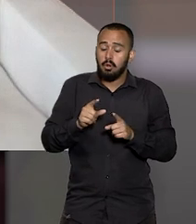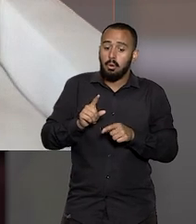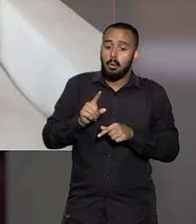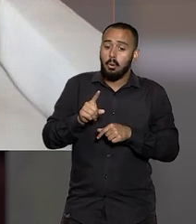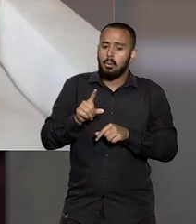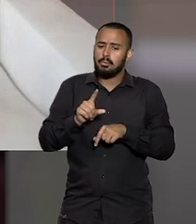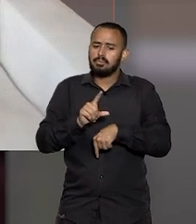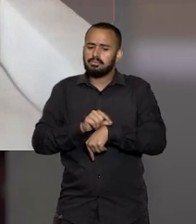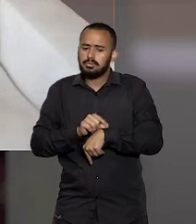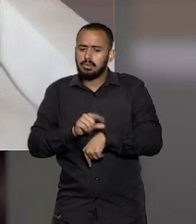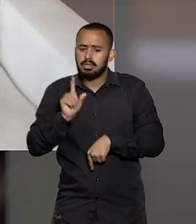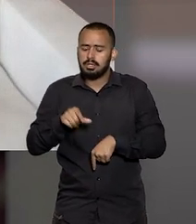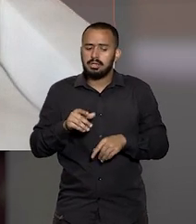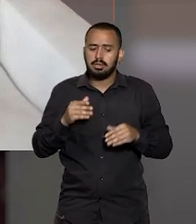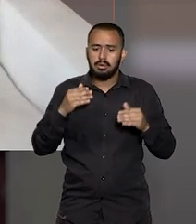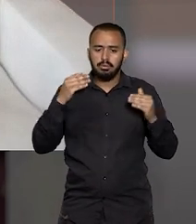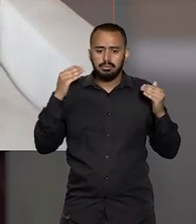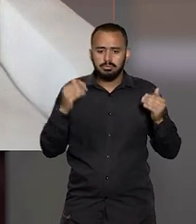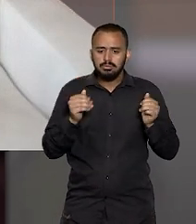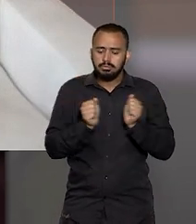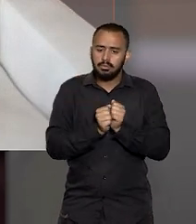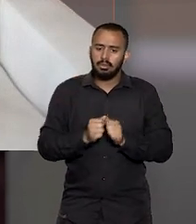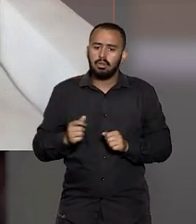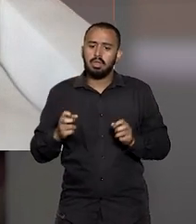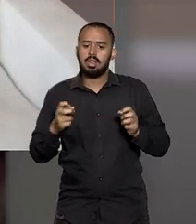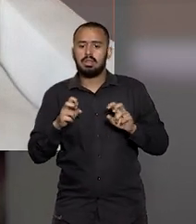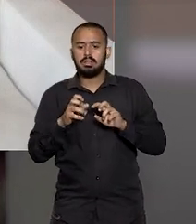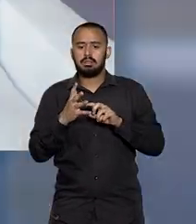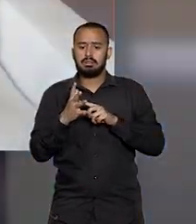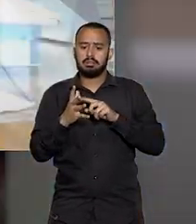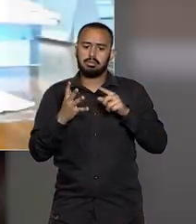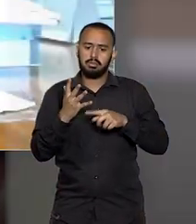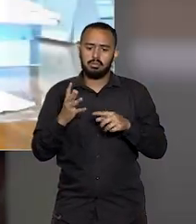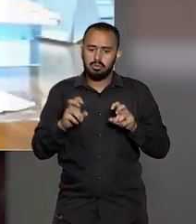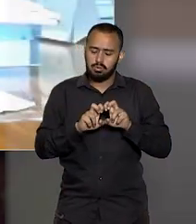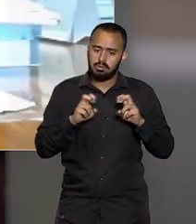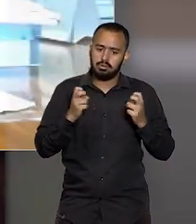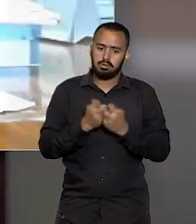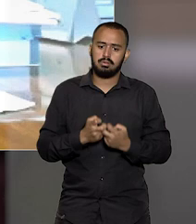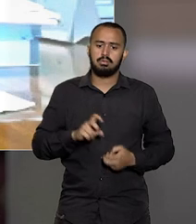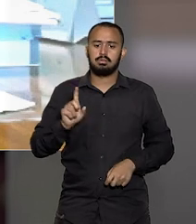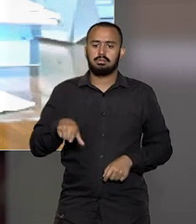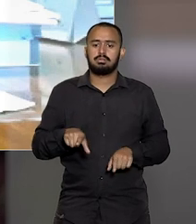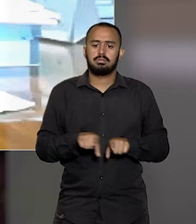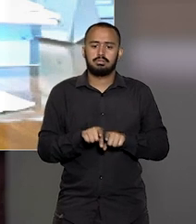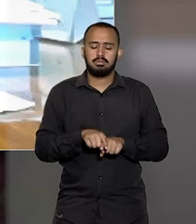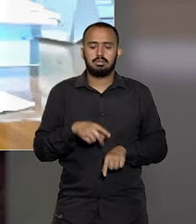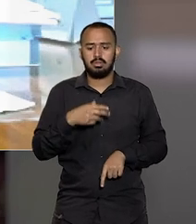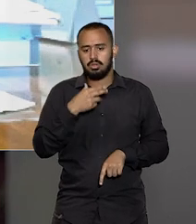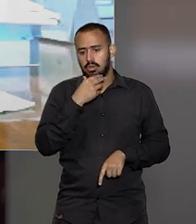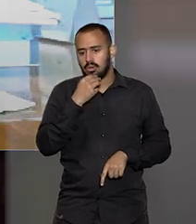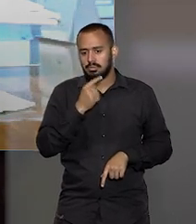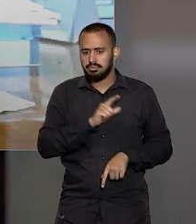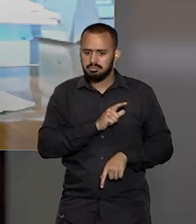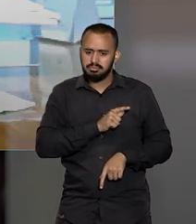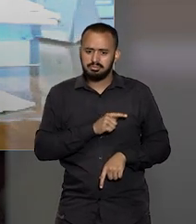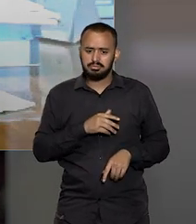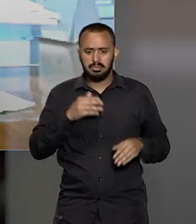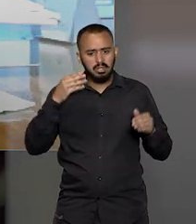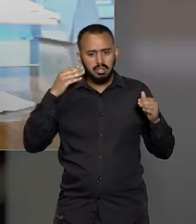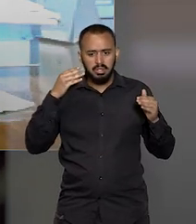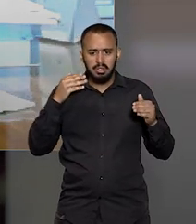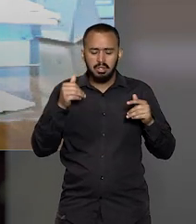no âmbito da quinta turma, por óbvio, com os demais colegas também que ali estavam. Um homem de liderança